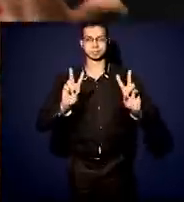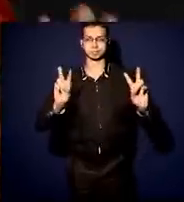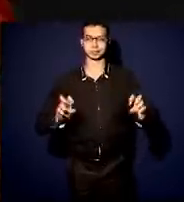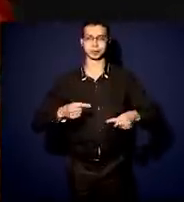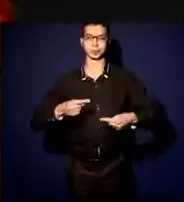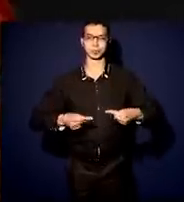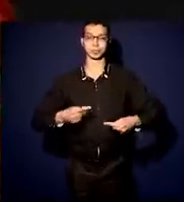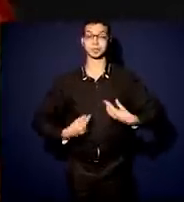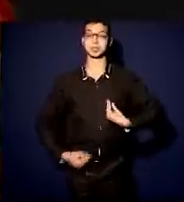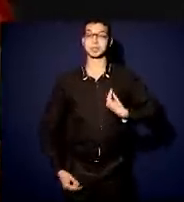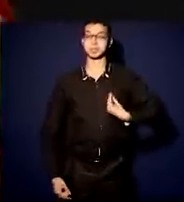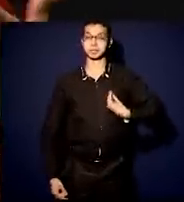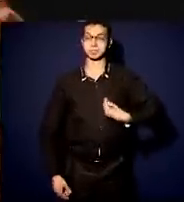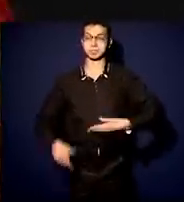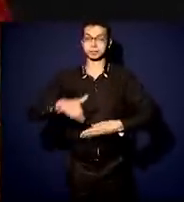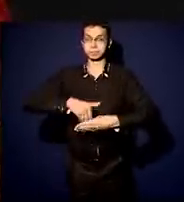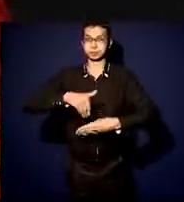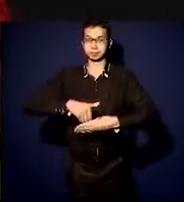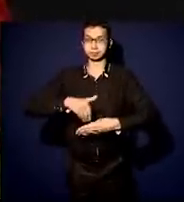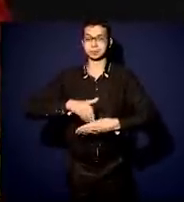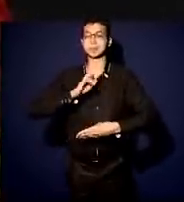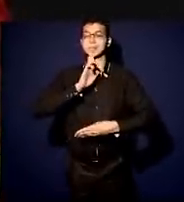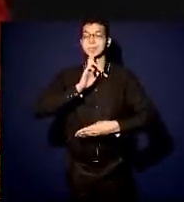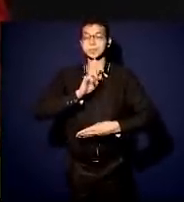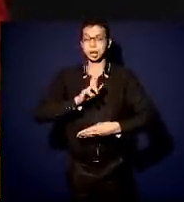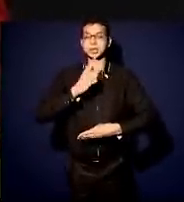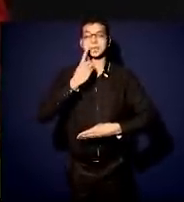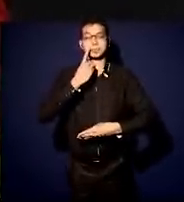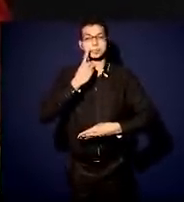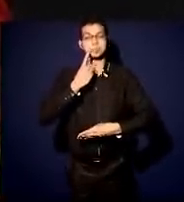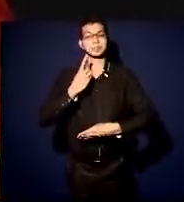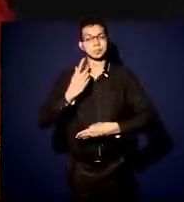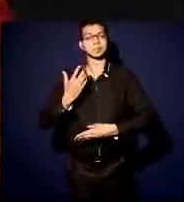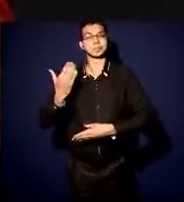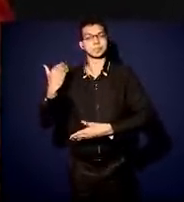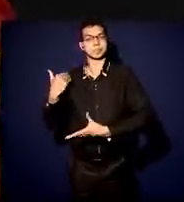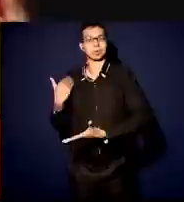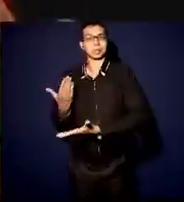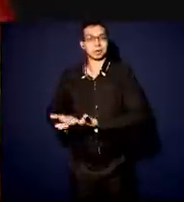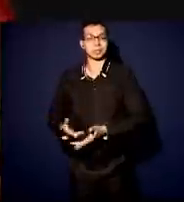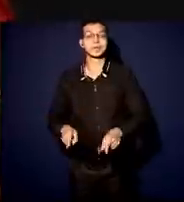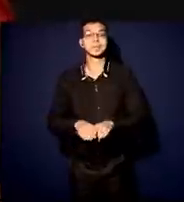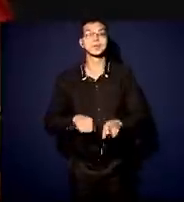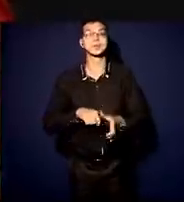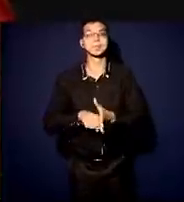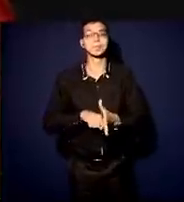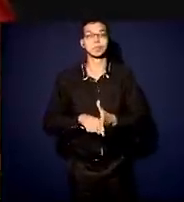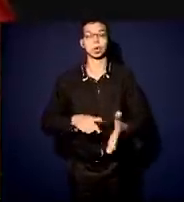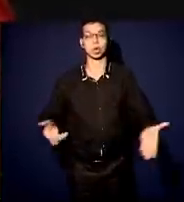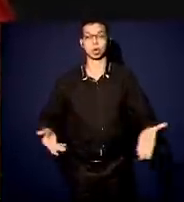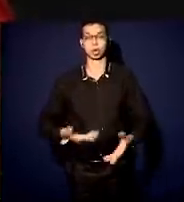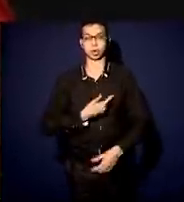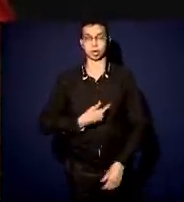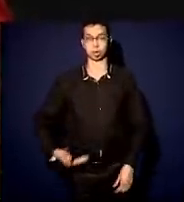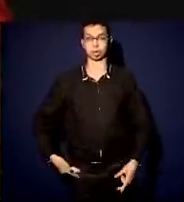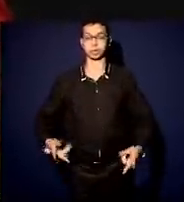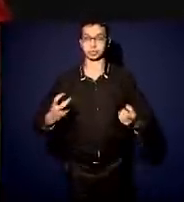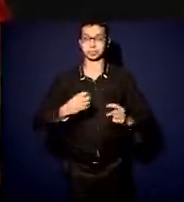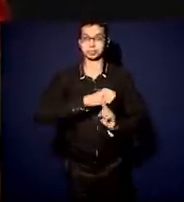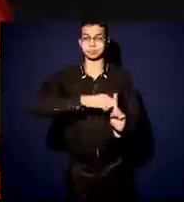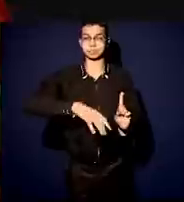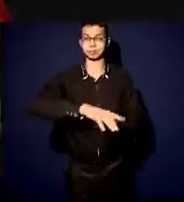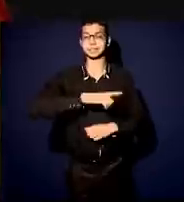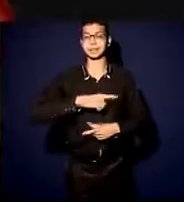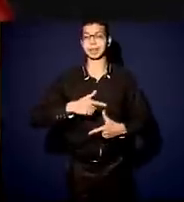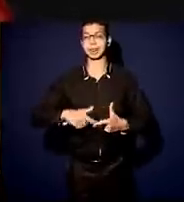resultados das últimas eleições e as primeiras pesquisas que a gente teve mesmo desse governo. A gente vê uma sociedade muito polarizada.